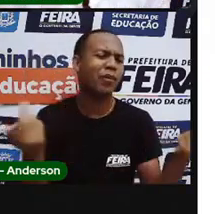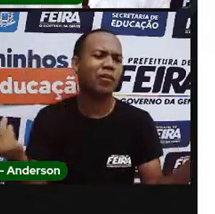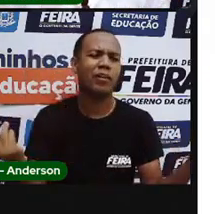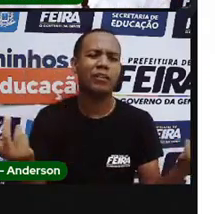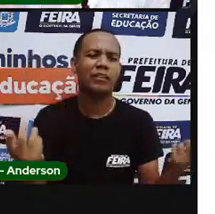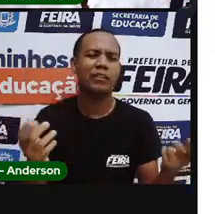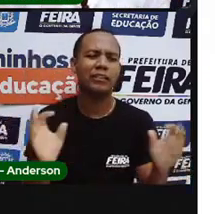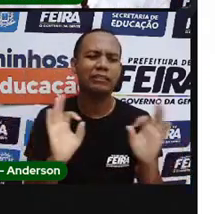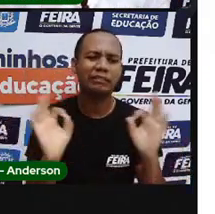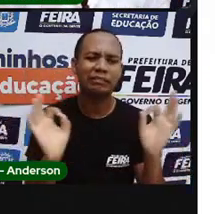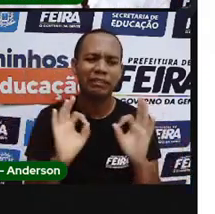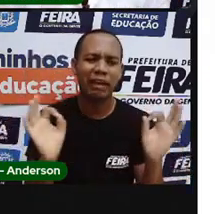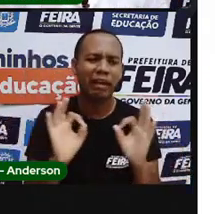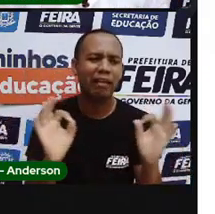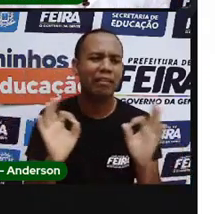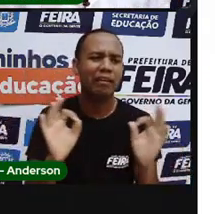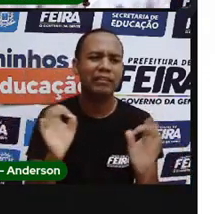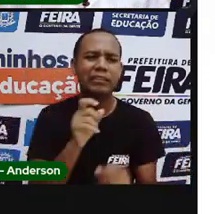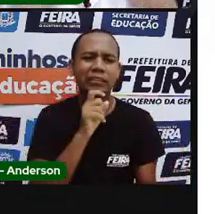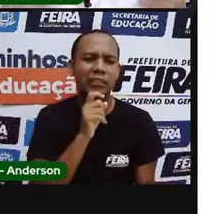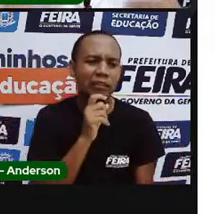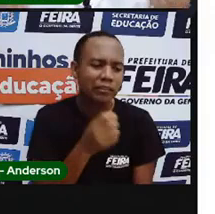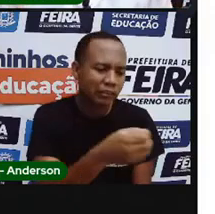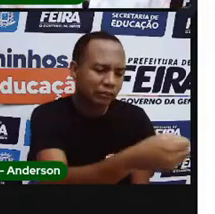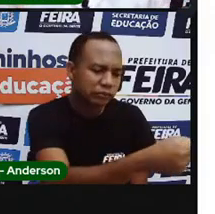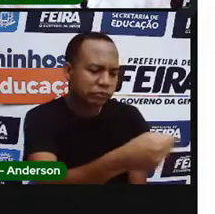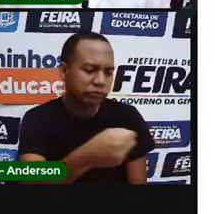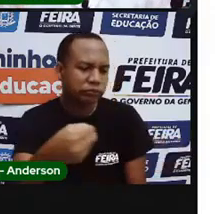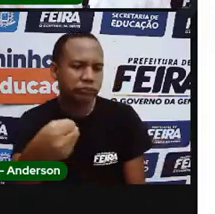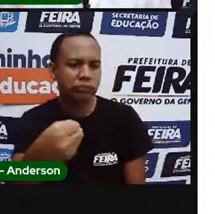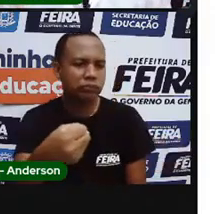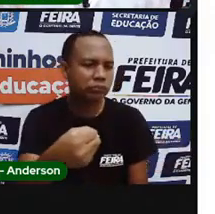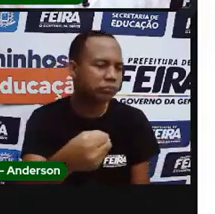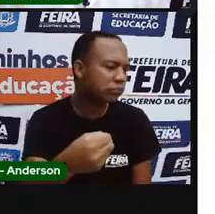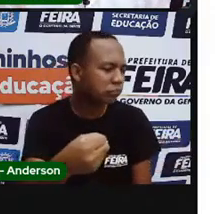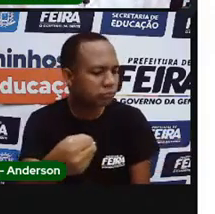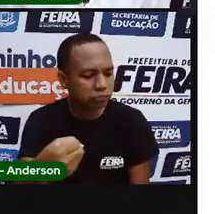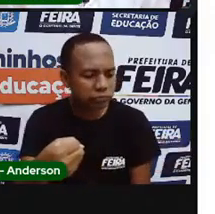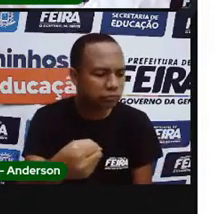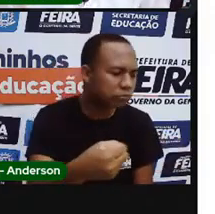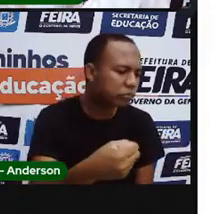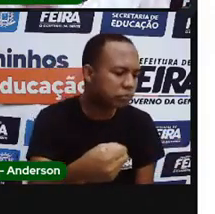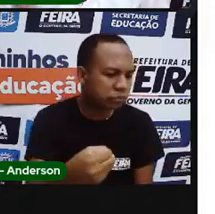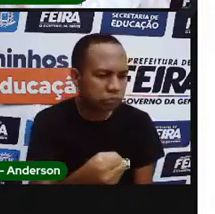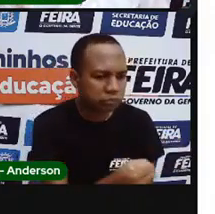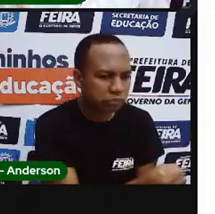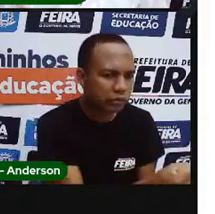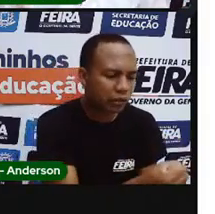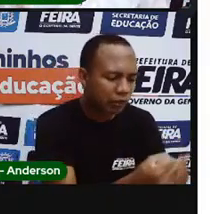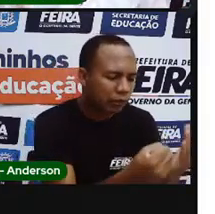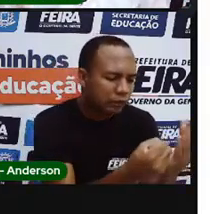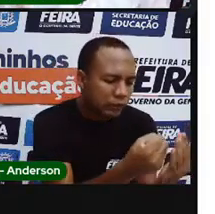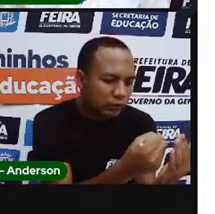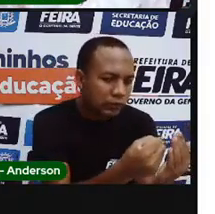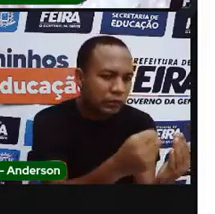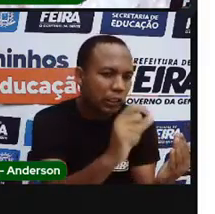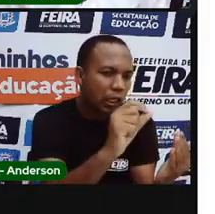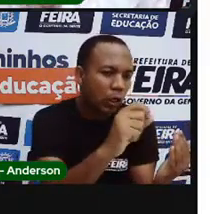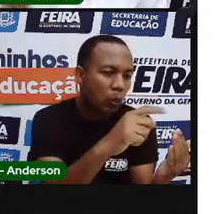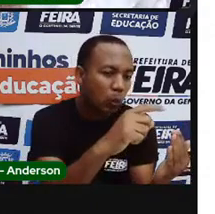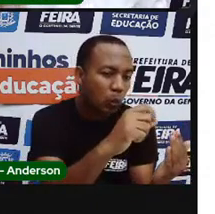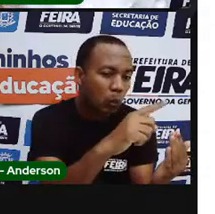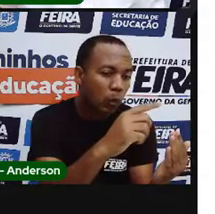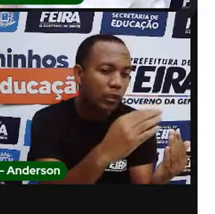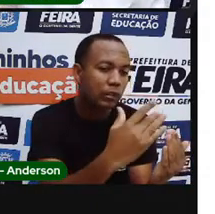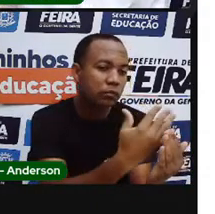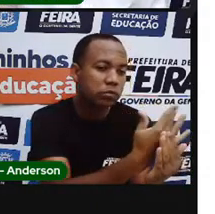Não fechei. direitinho a porta da geladeira. Então, tudo isso é consumo de energia. E quando eu economizo essa energia, eu também